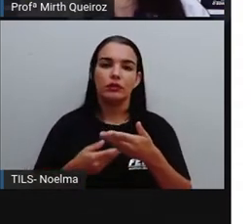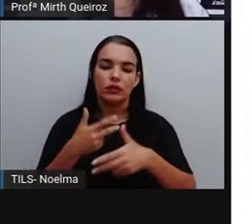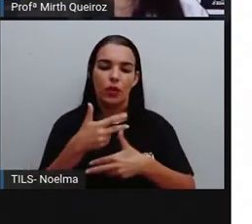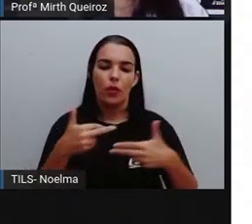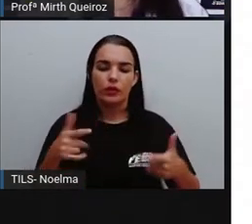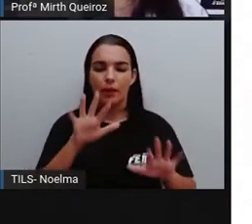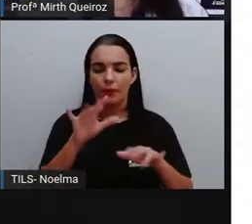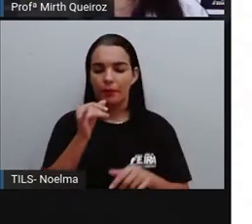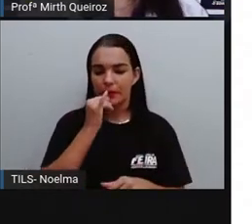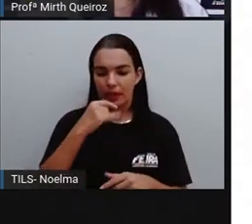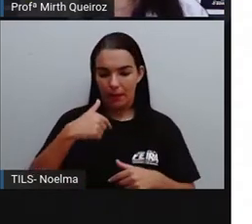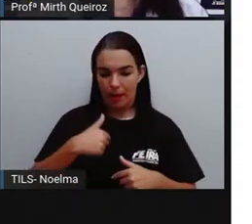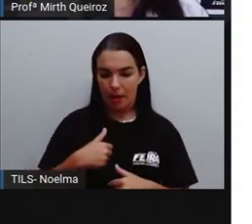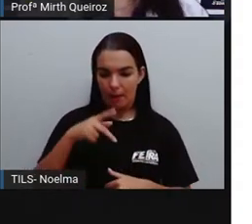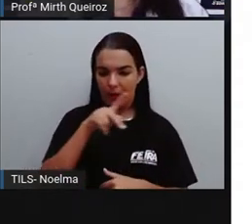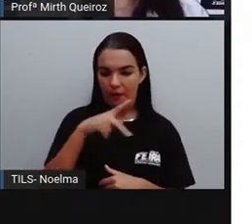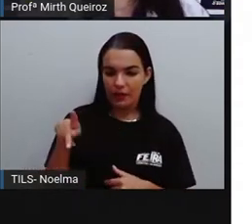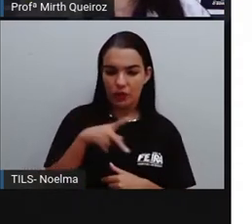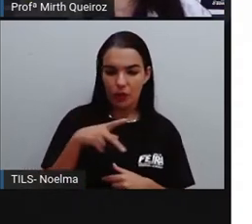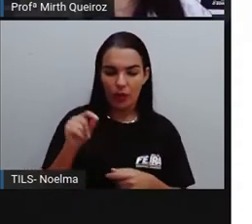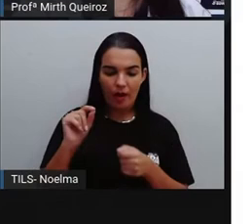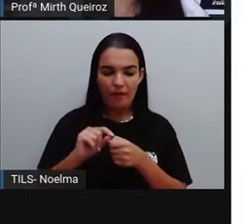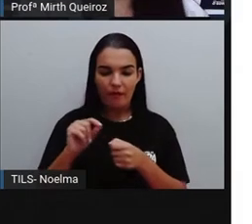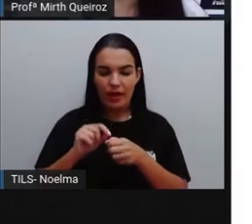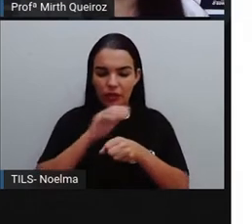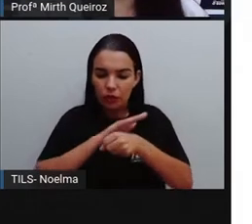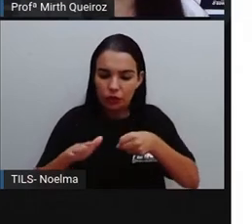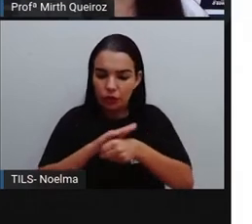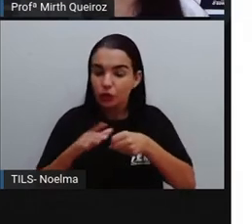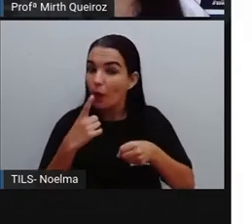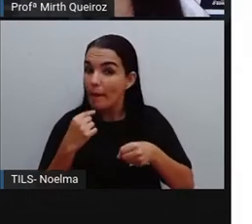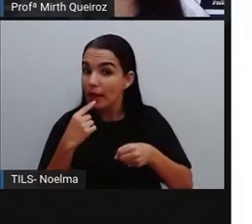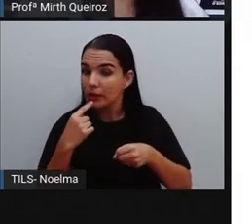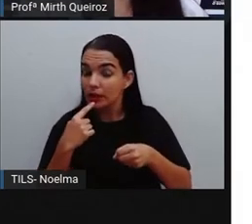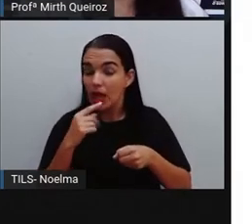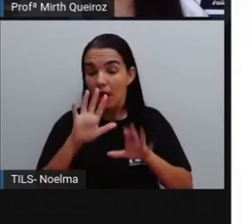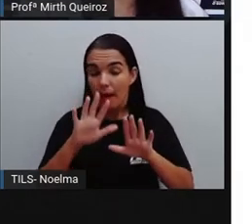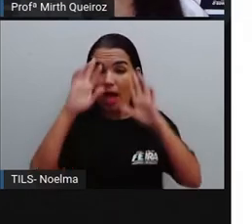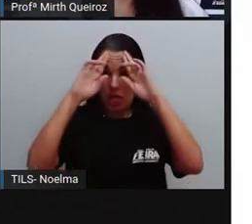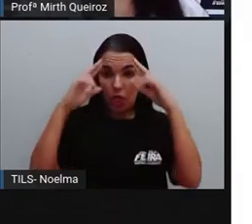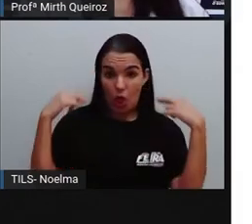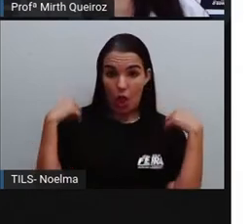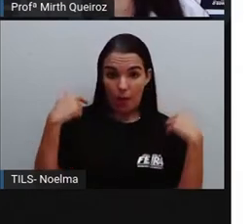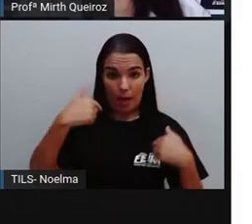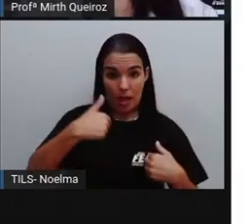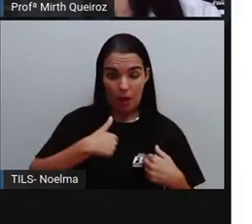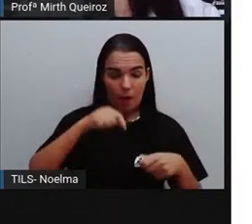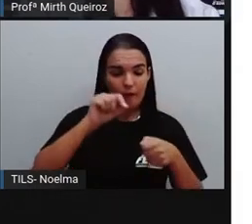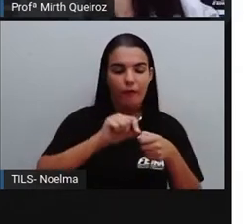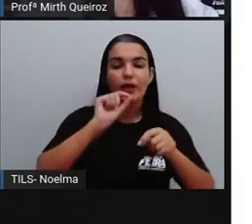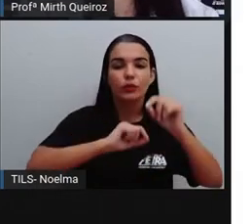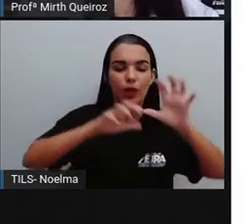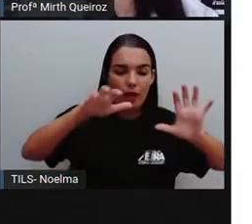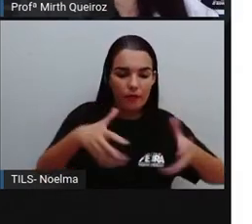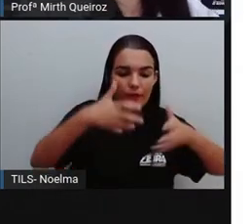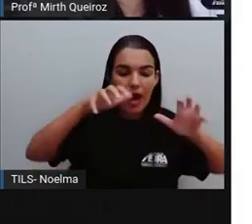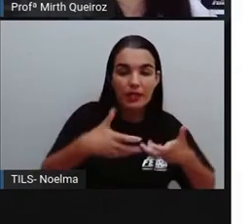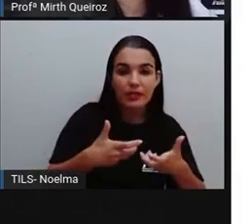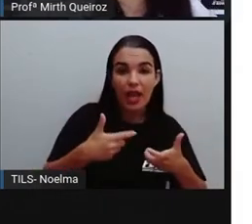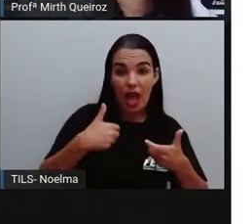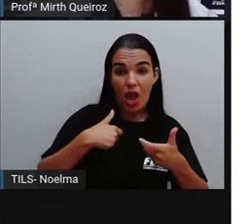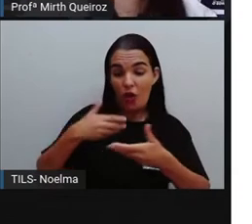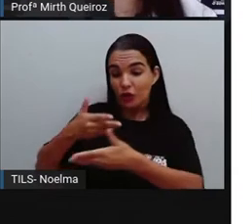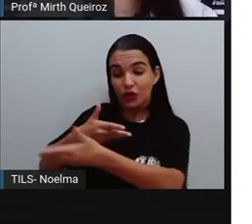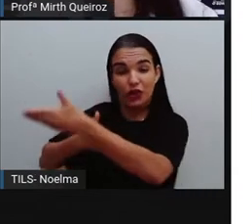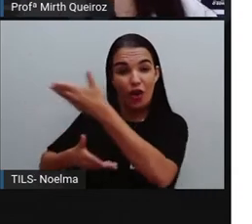o alface, por exemplo, ou pimentão, a gente trocava, né? Eu tenho